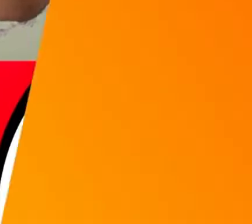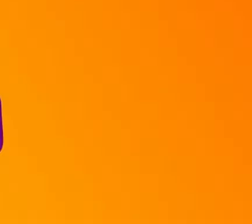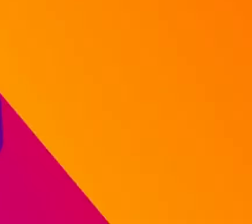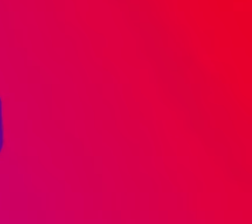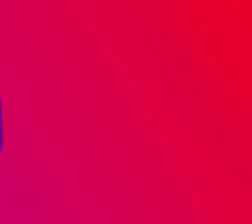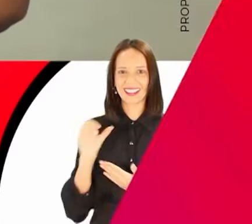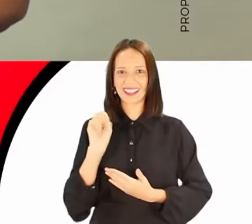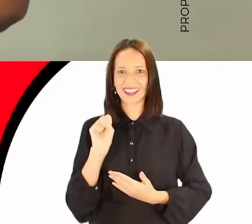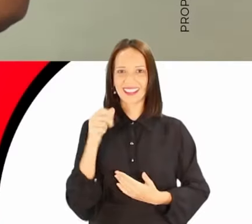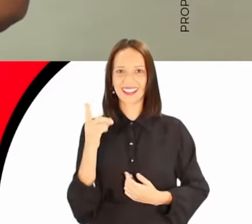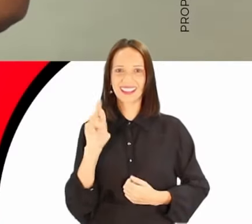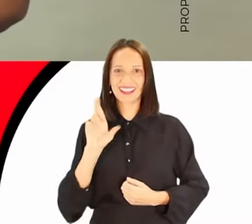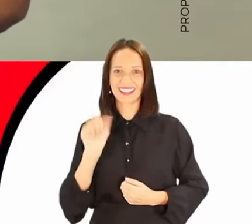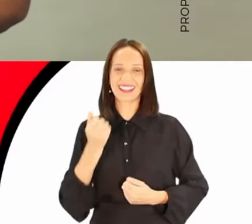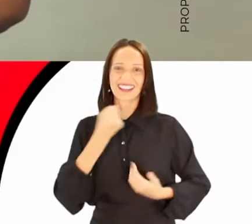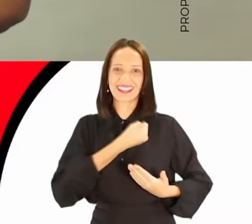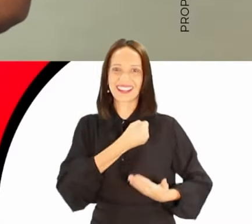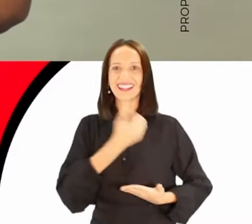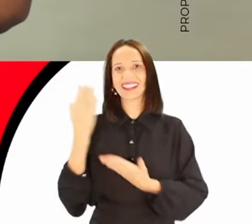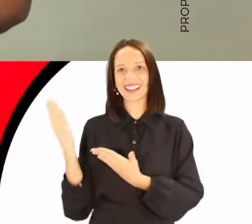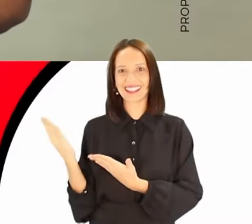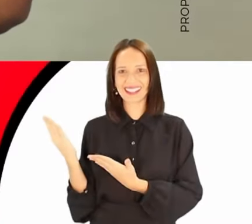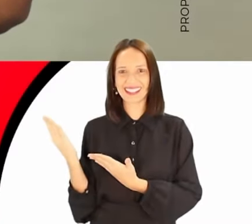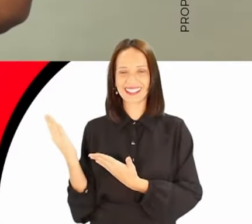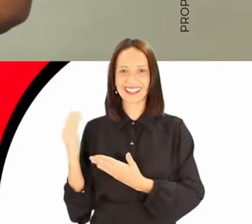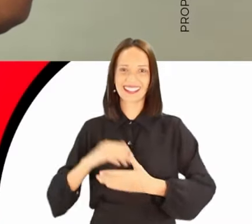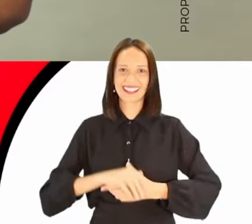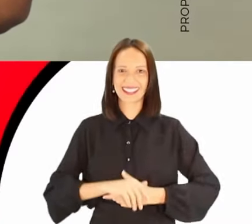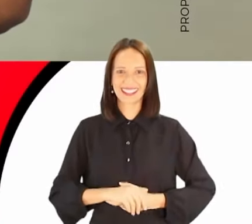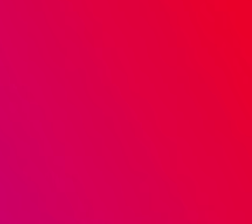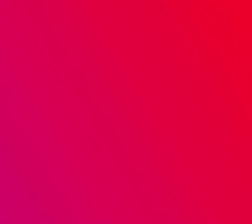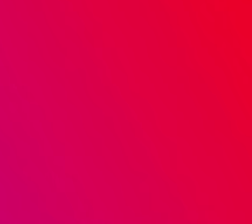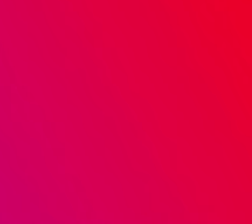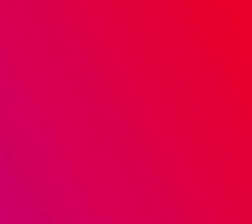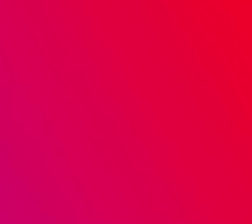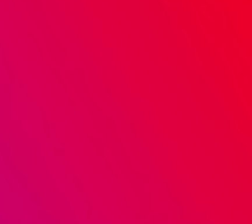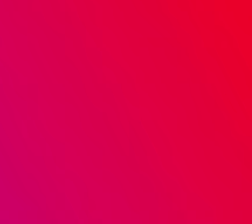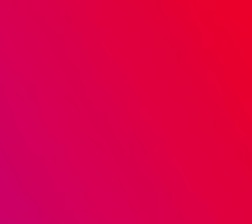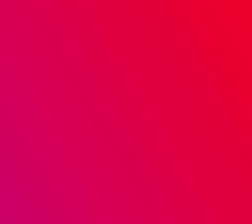-7-7. Sandra Ramalhoso, 50-4-5-6.